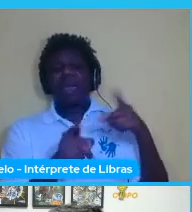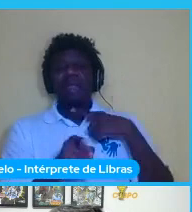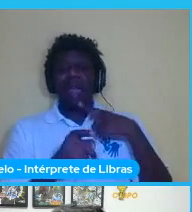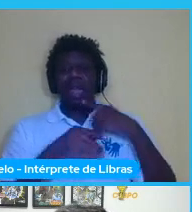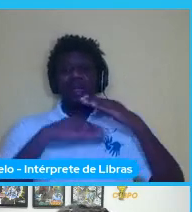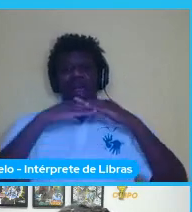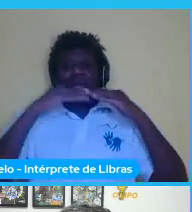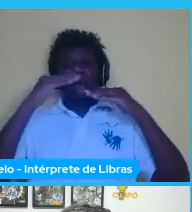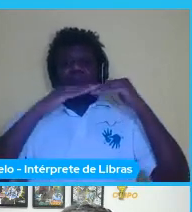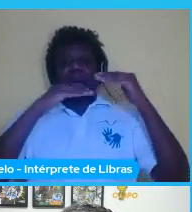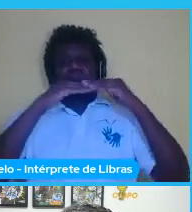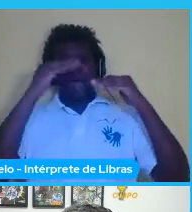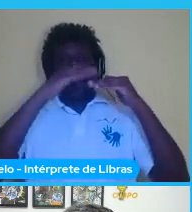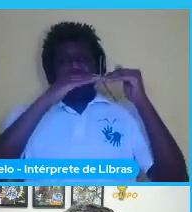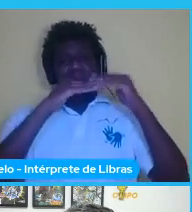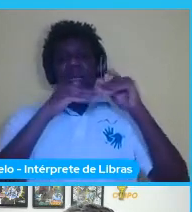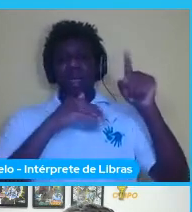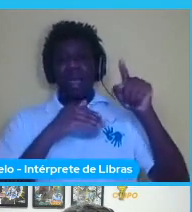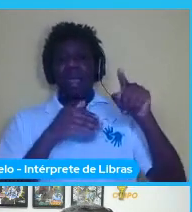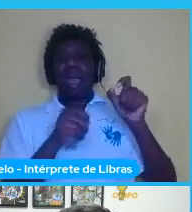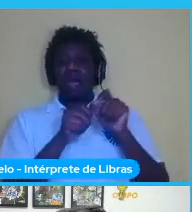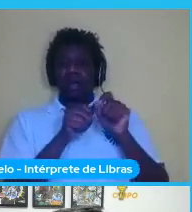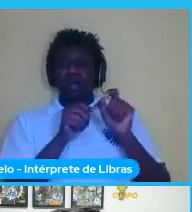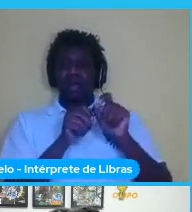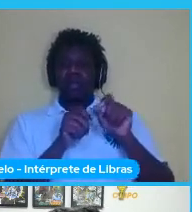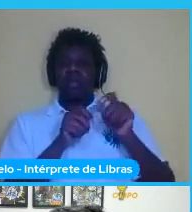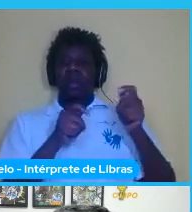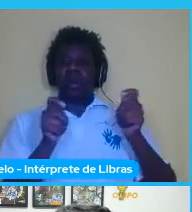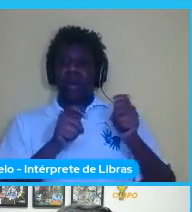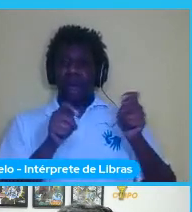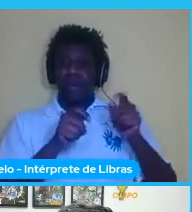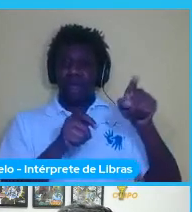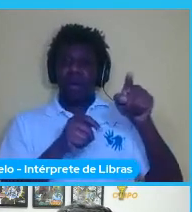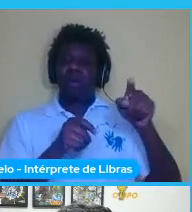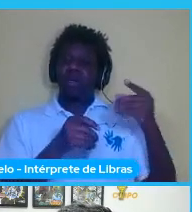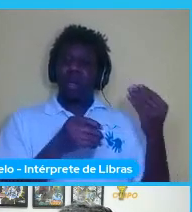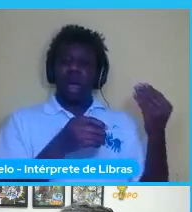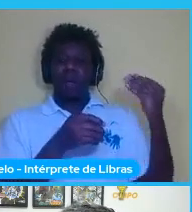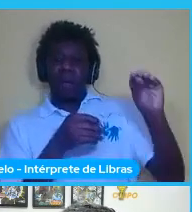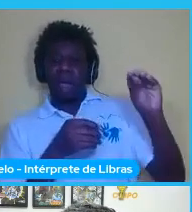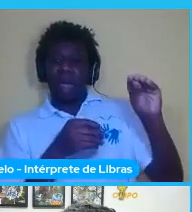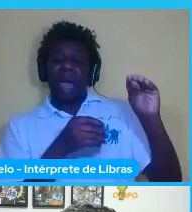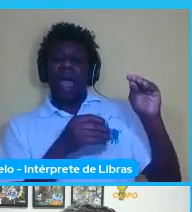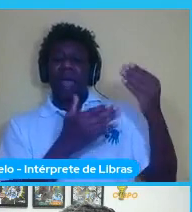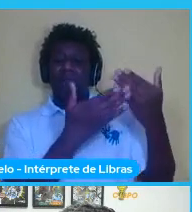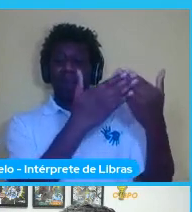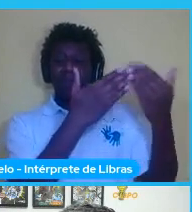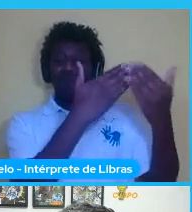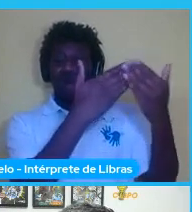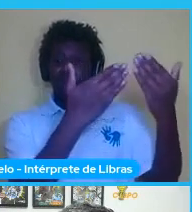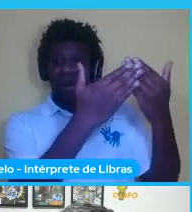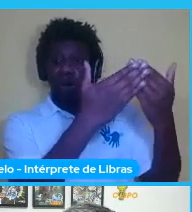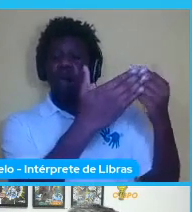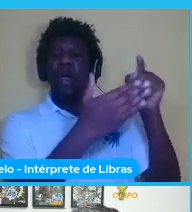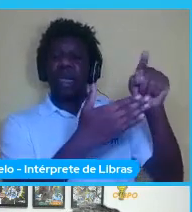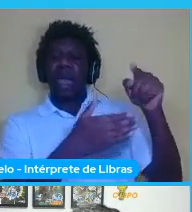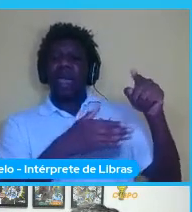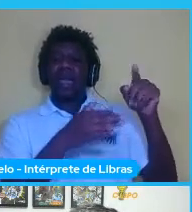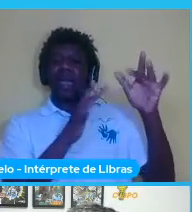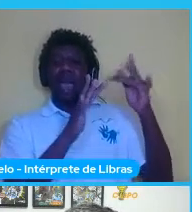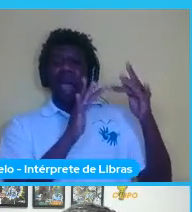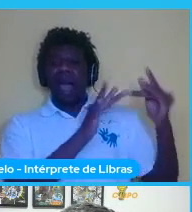operações matriciais de aplicação de filtro e aí você aplica um filtro e a partir dessa imagem a rede vai